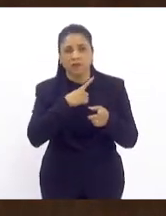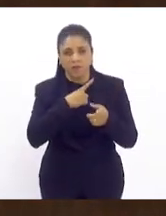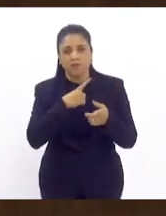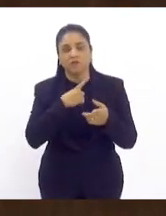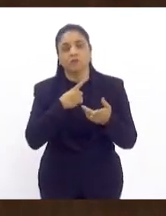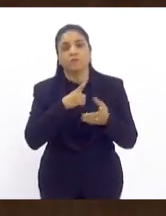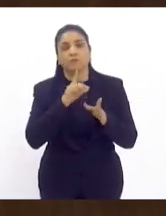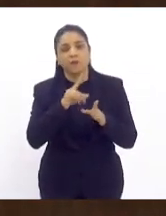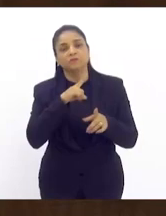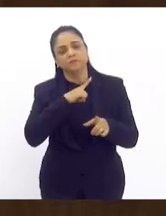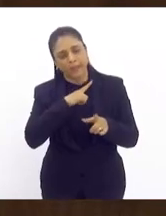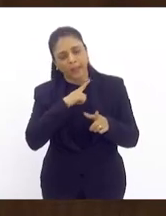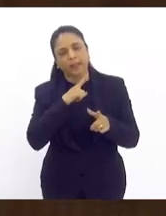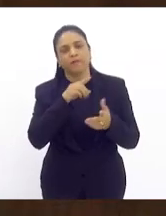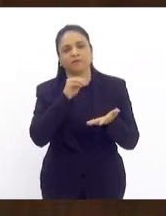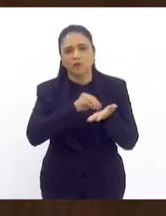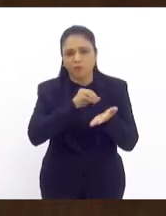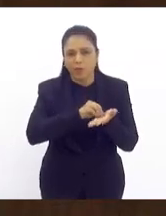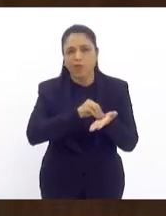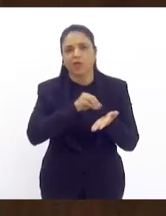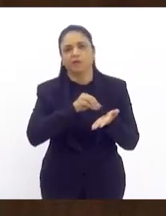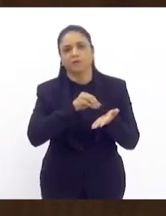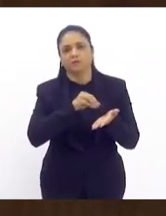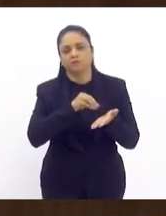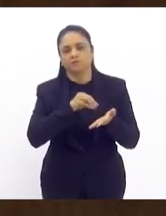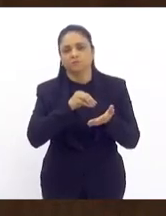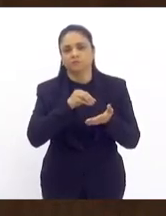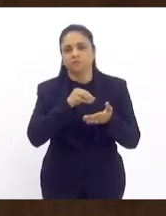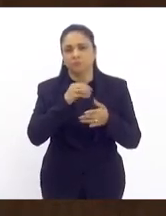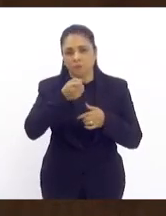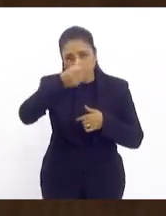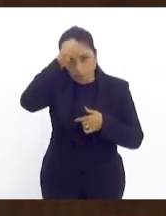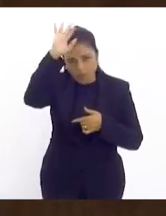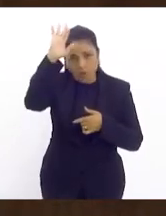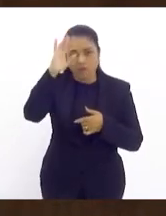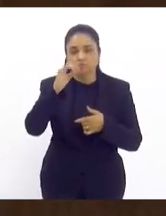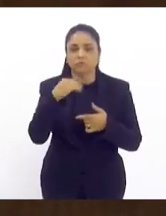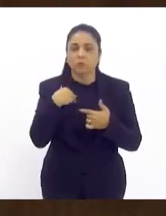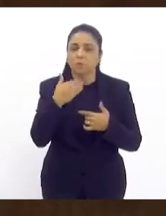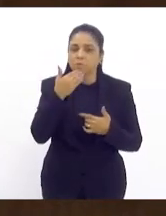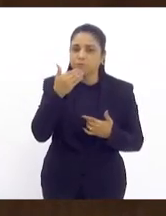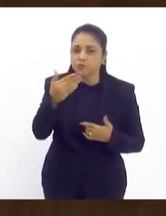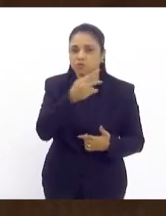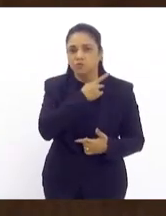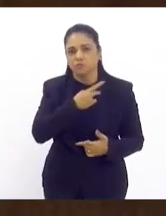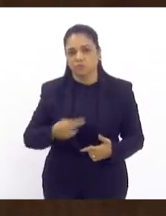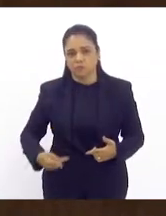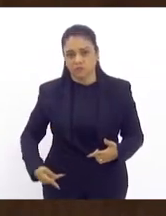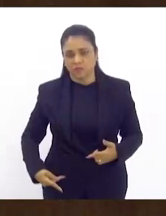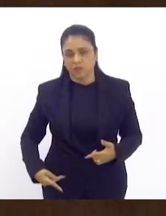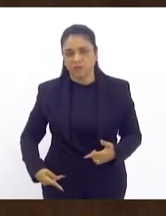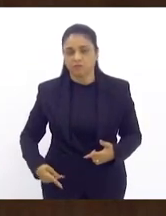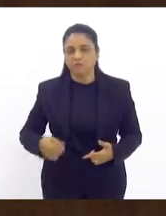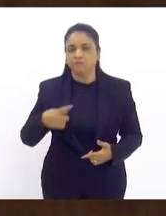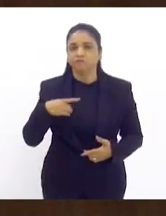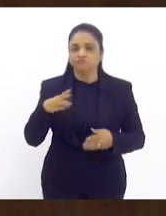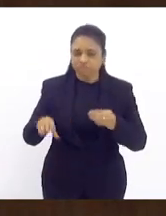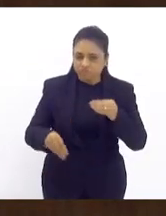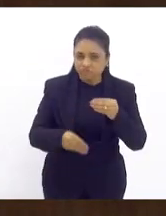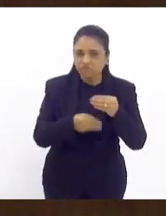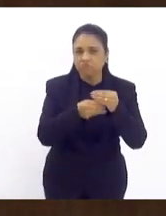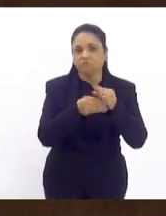ainda temos um déficit muito grande presidente então eu queria aqui pedir encarecidamente aos parlamentares que emendaram já